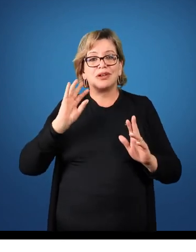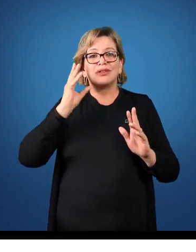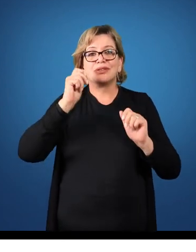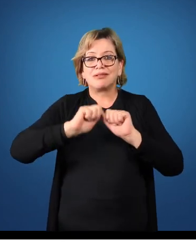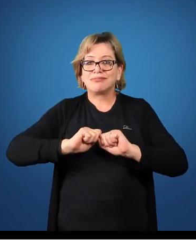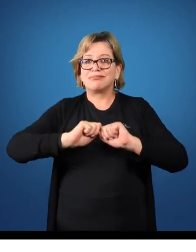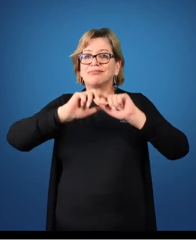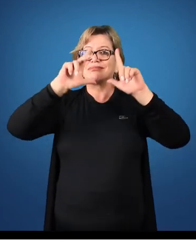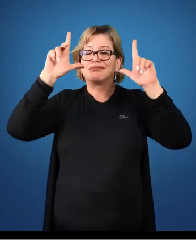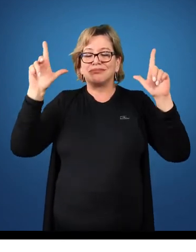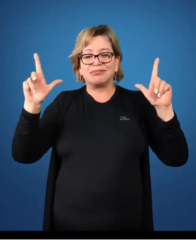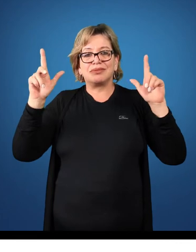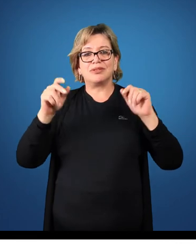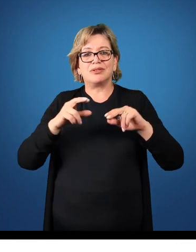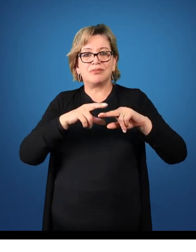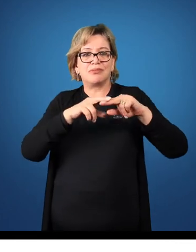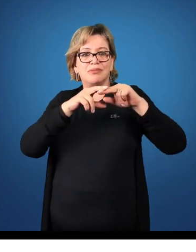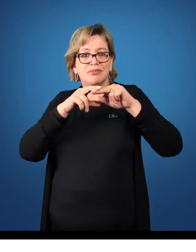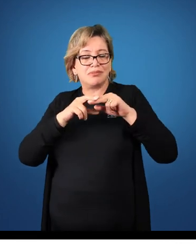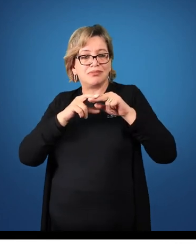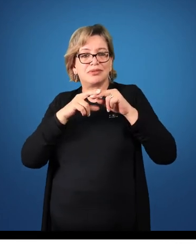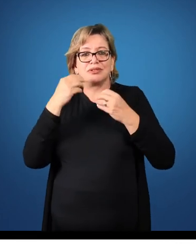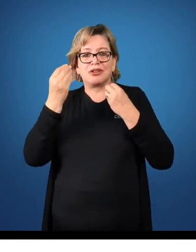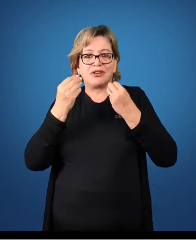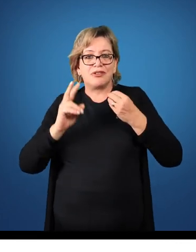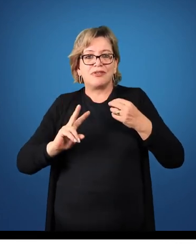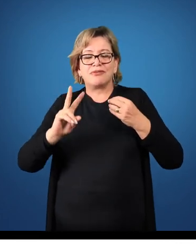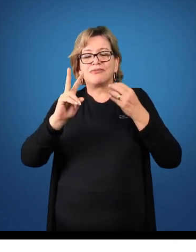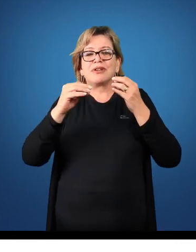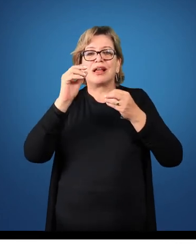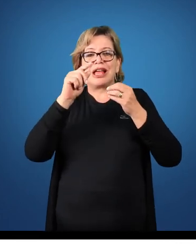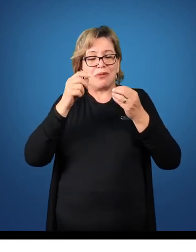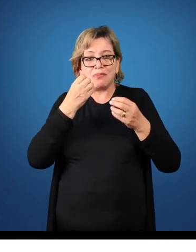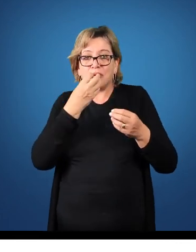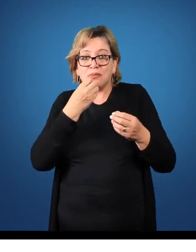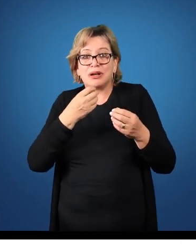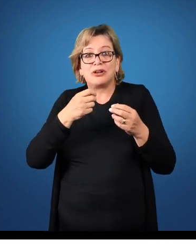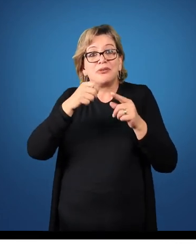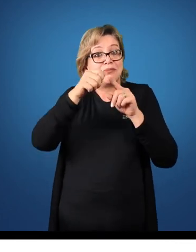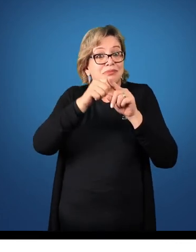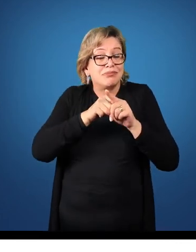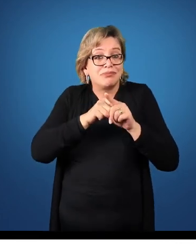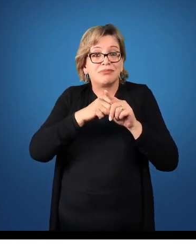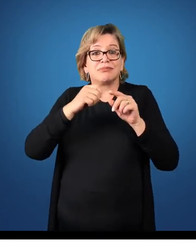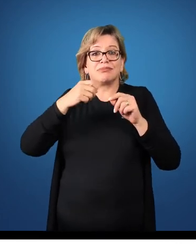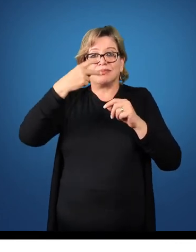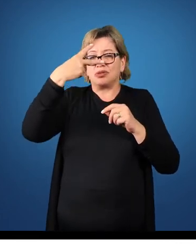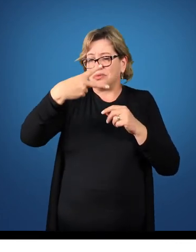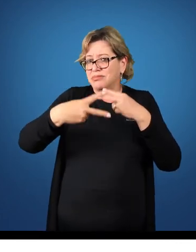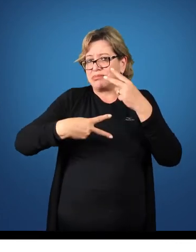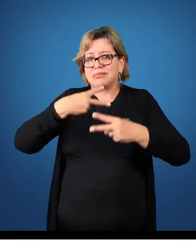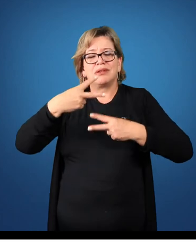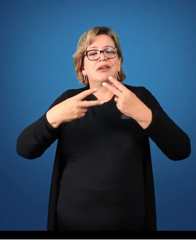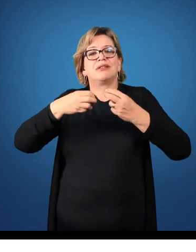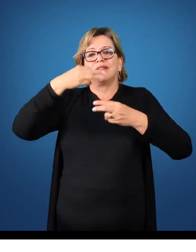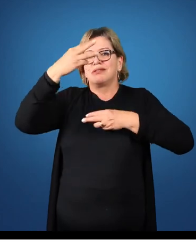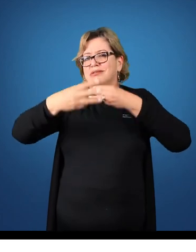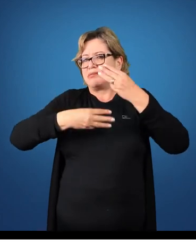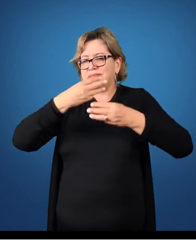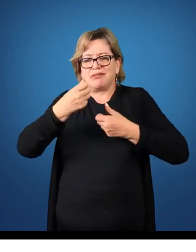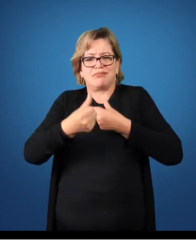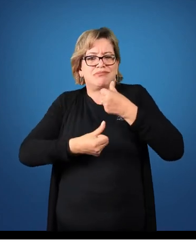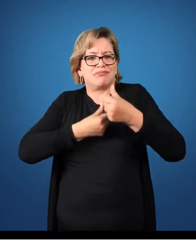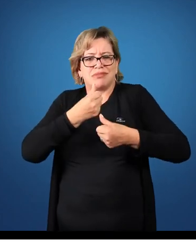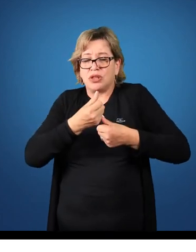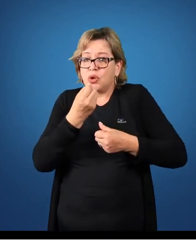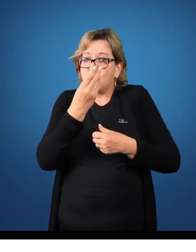claro. E isto vale para o mês, para o bimestre, para o trimestre, quadrimestre, semestre